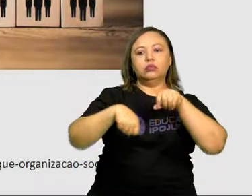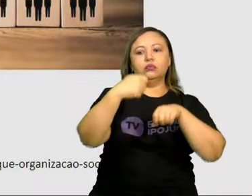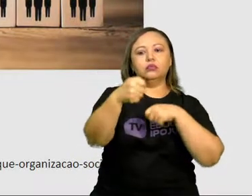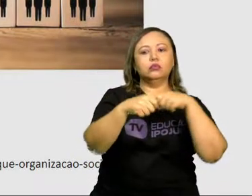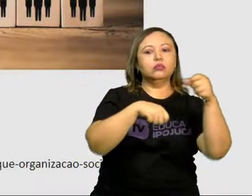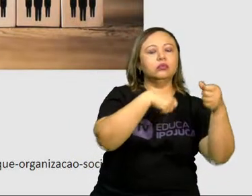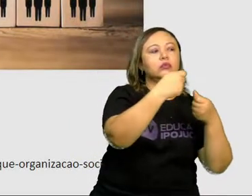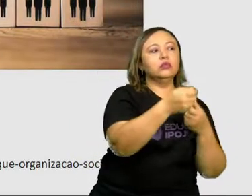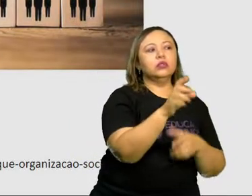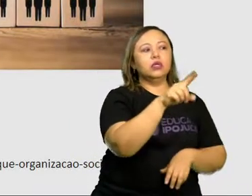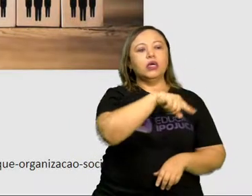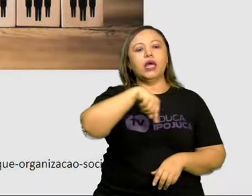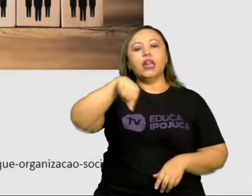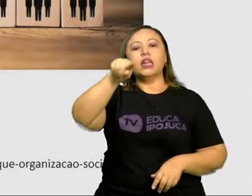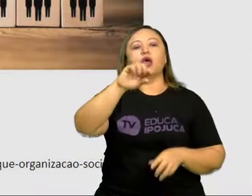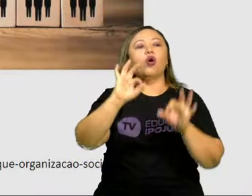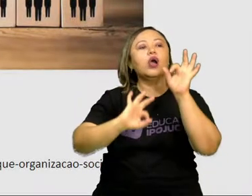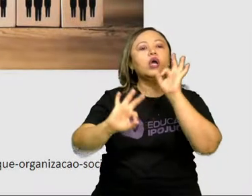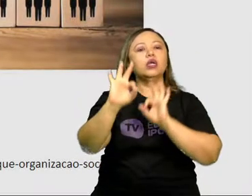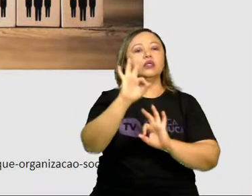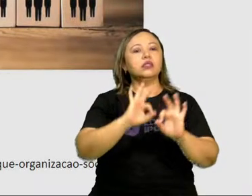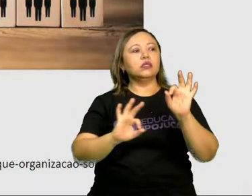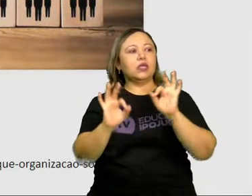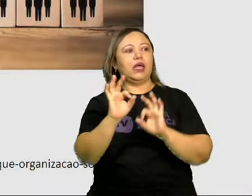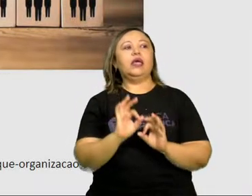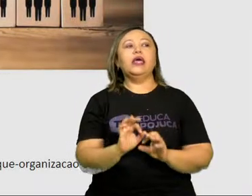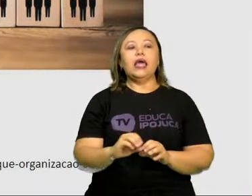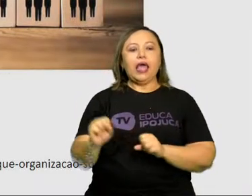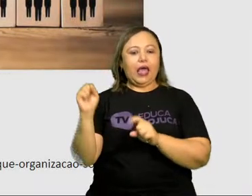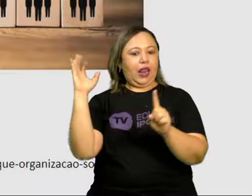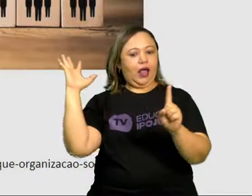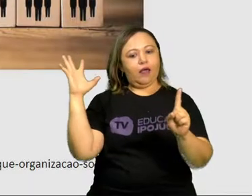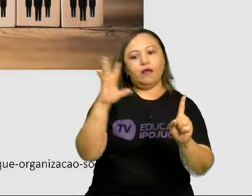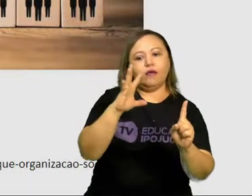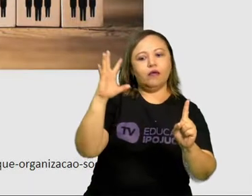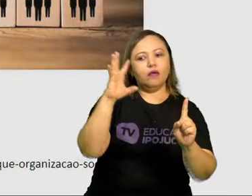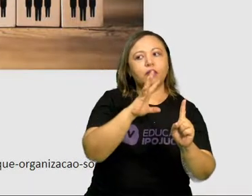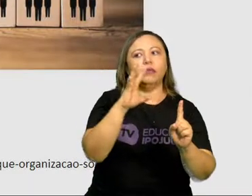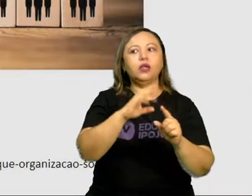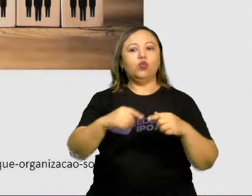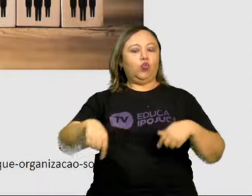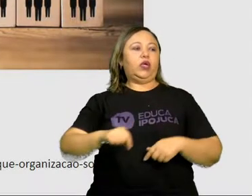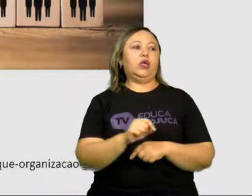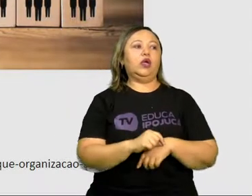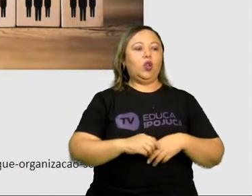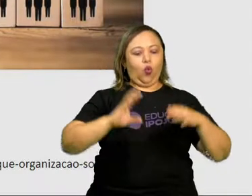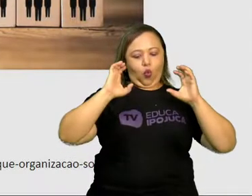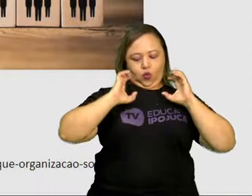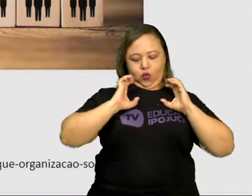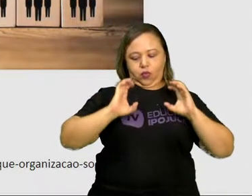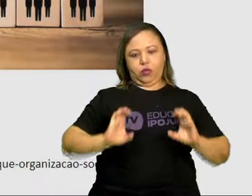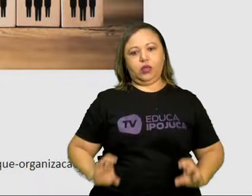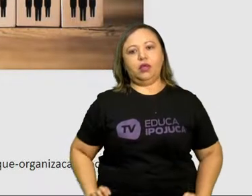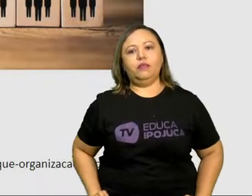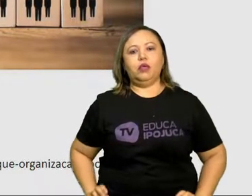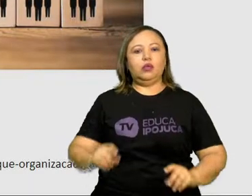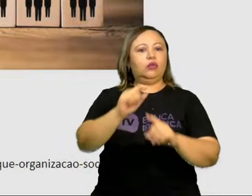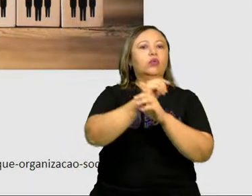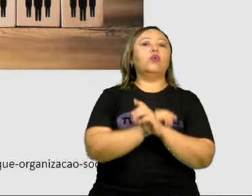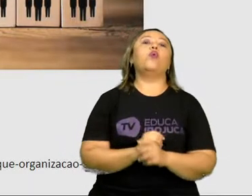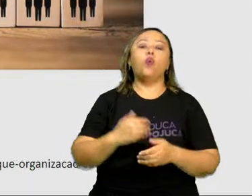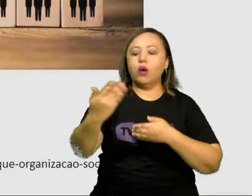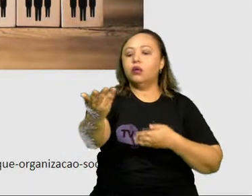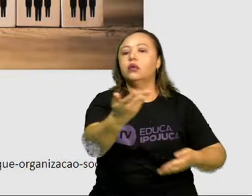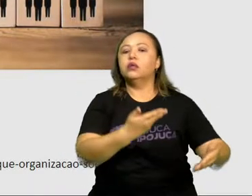que essa organização da sociedade ela é influenciada pelos comportamentos e pelos relacionamentos entre